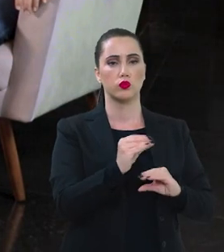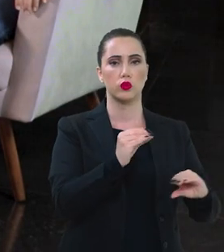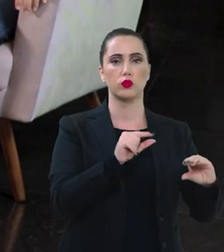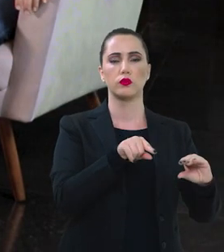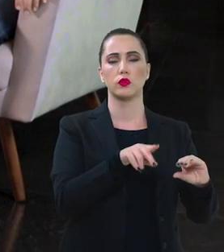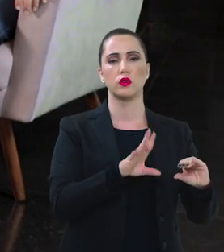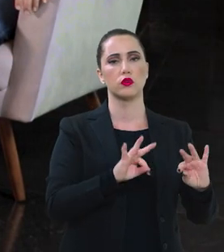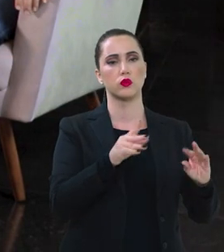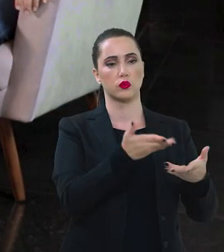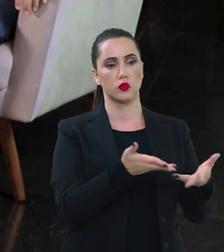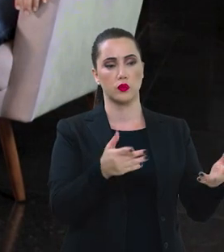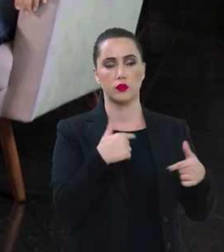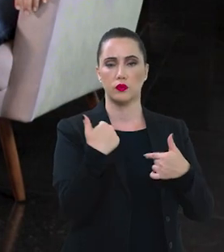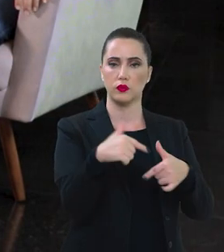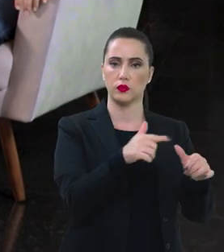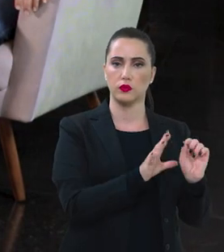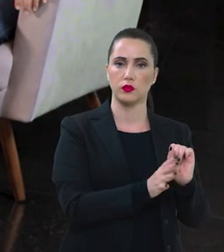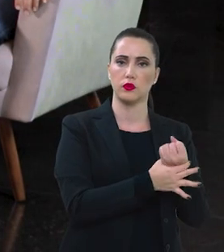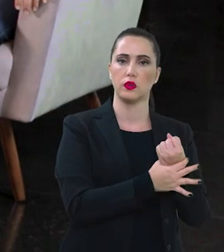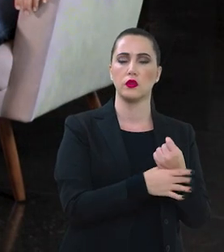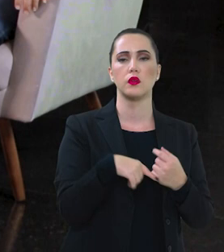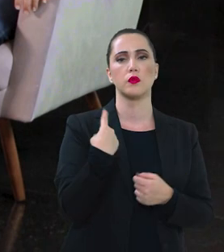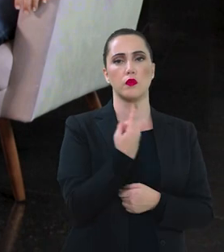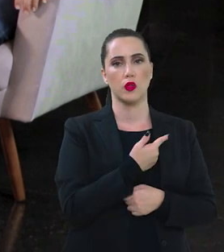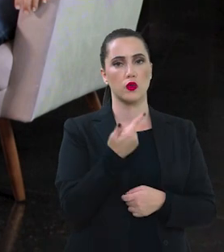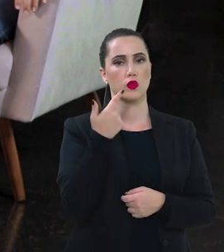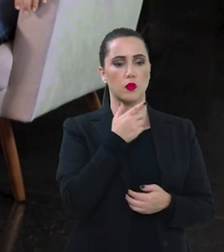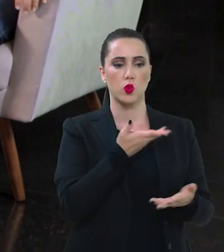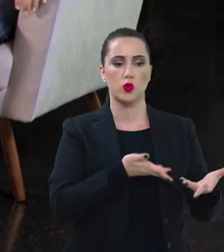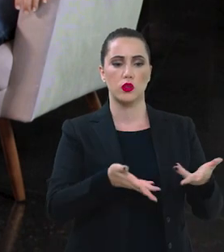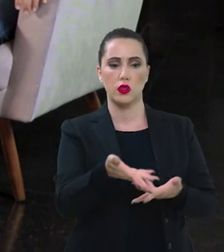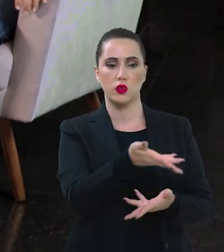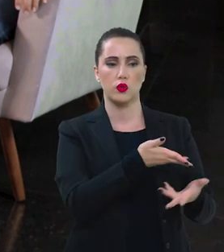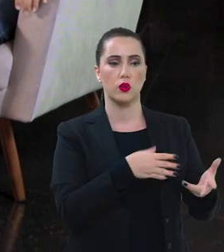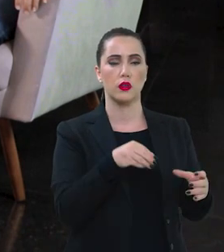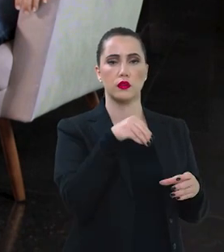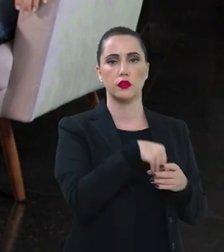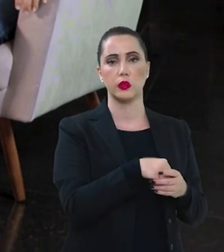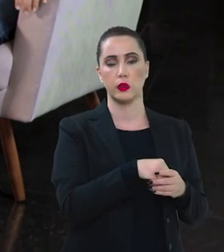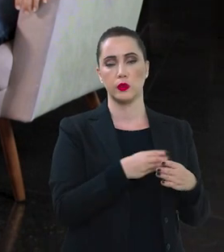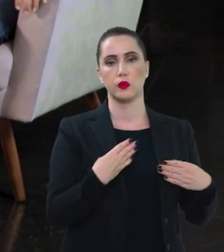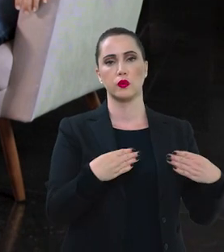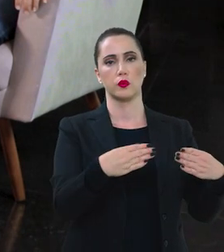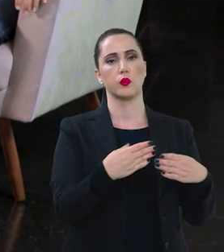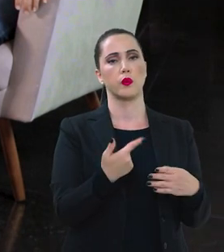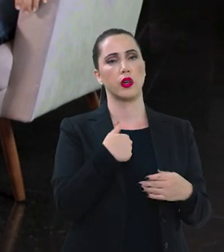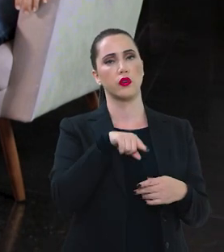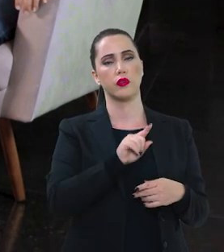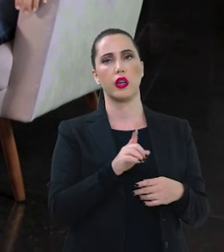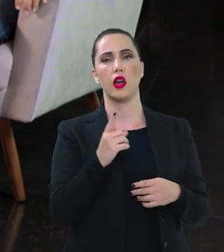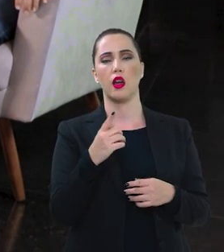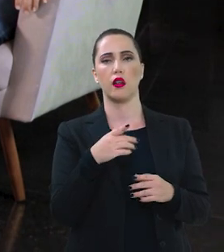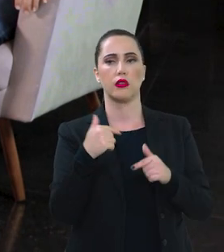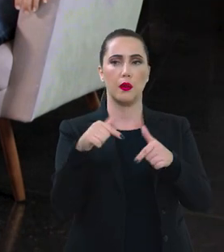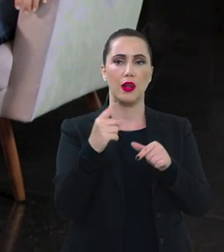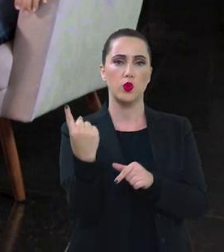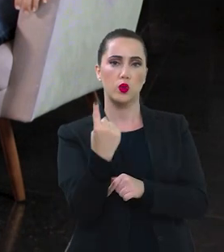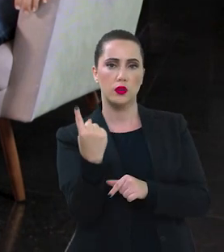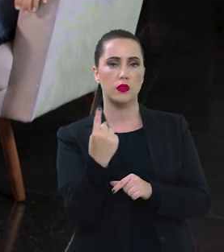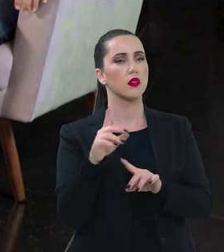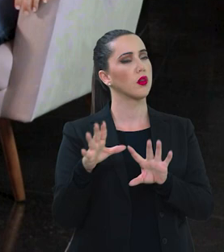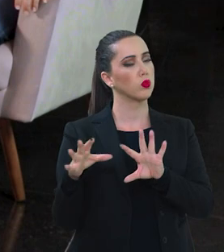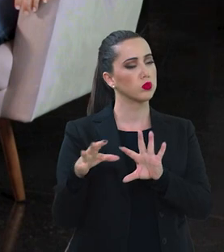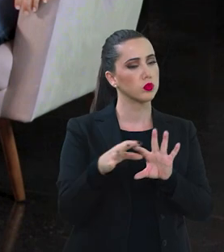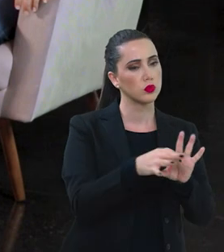do fundo. Então, todas essas ações e seguranças estão sendo articuladas aqui no Ministério para não ter ações soltas, mas